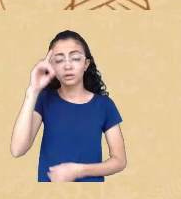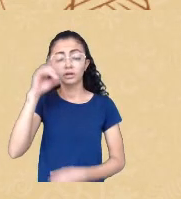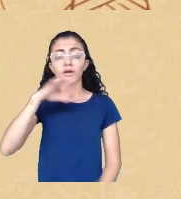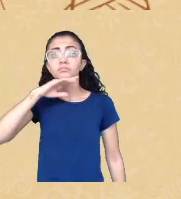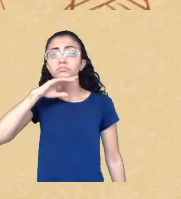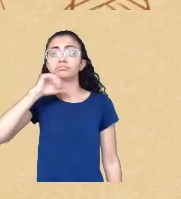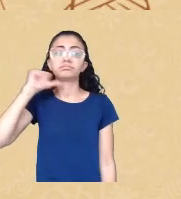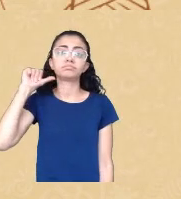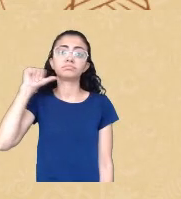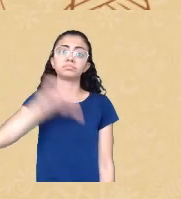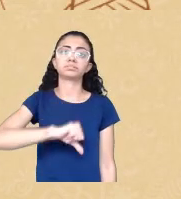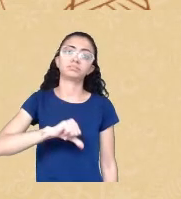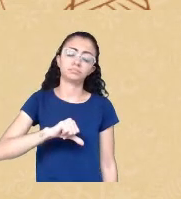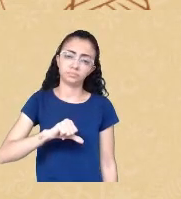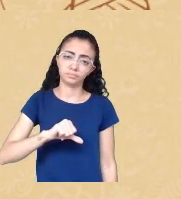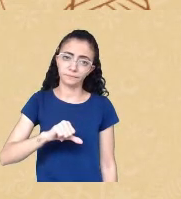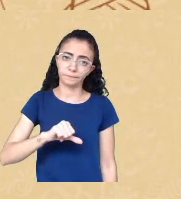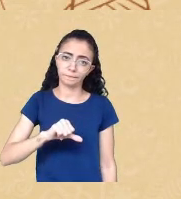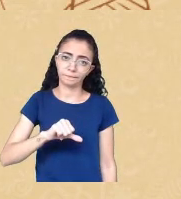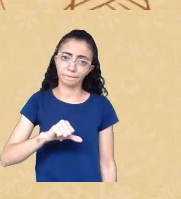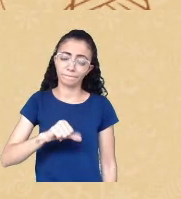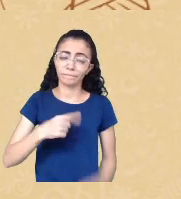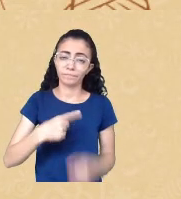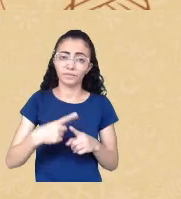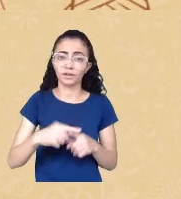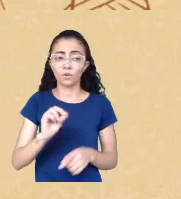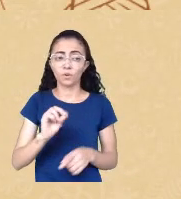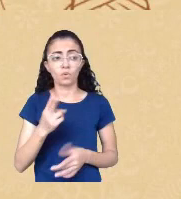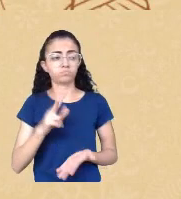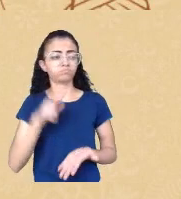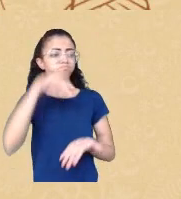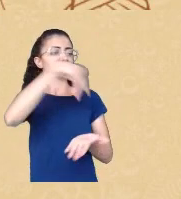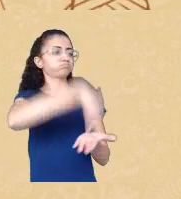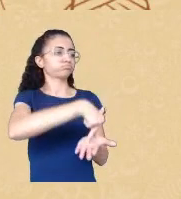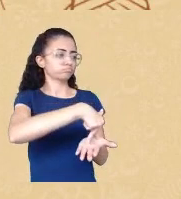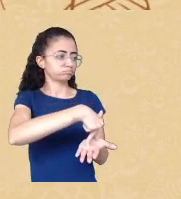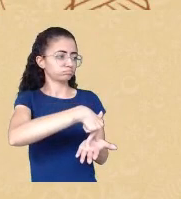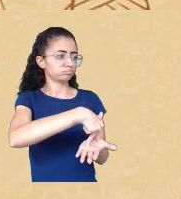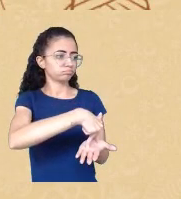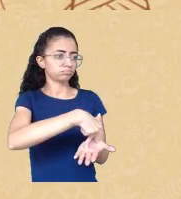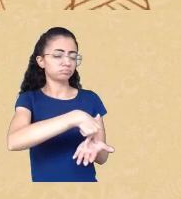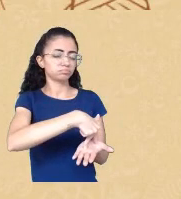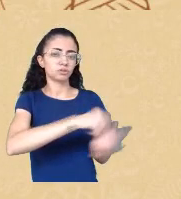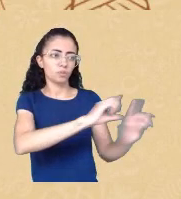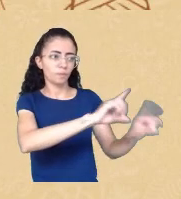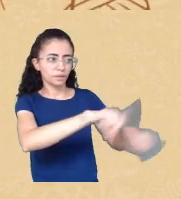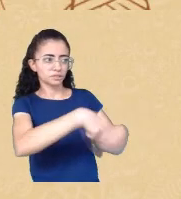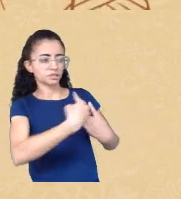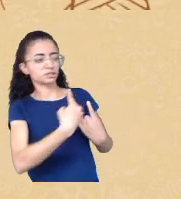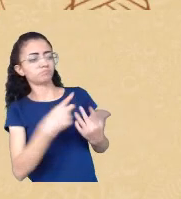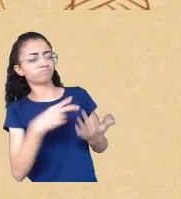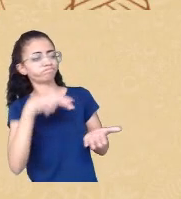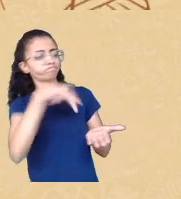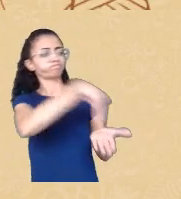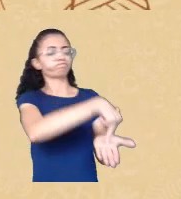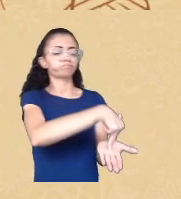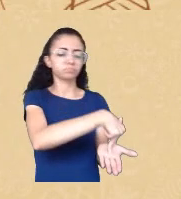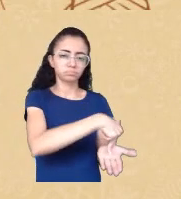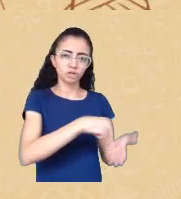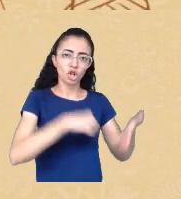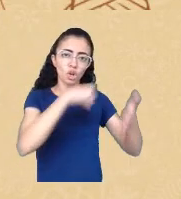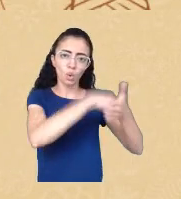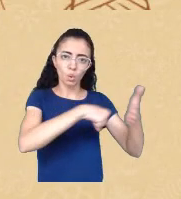enfrenta toda essa situação de perseguição ou o que eu acho ainda pior você